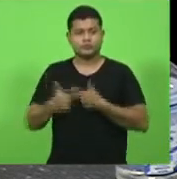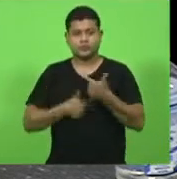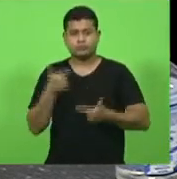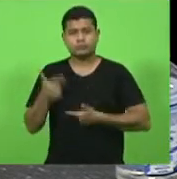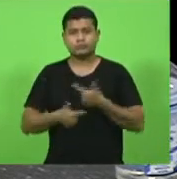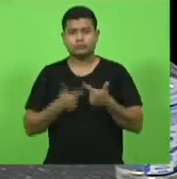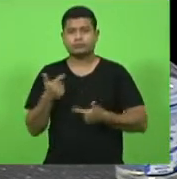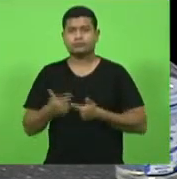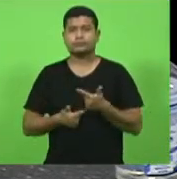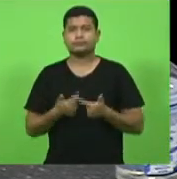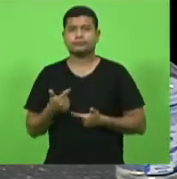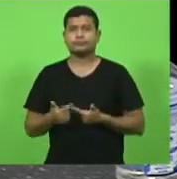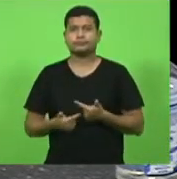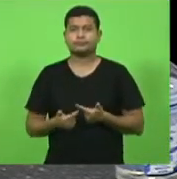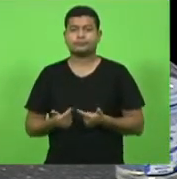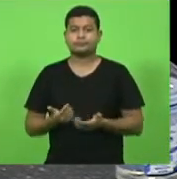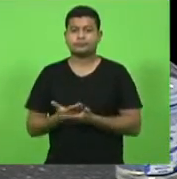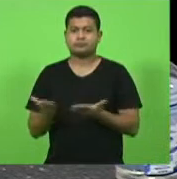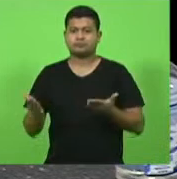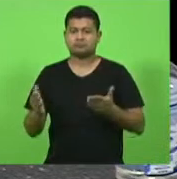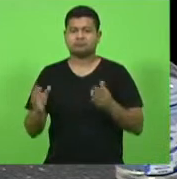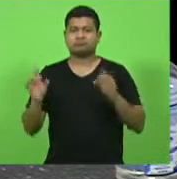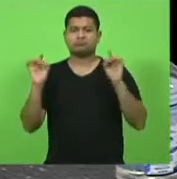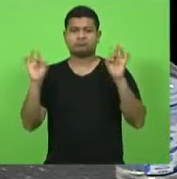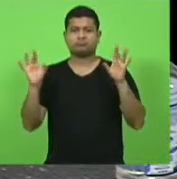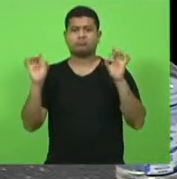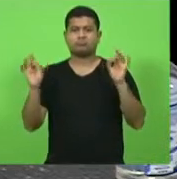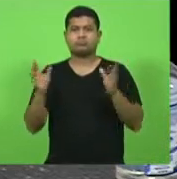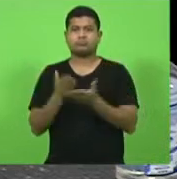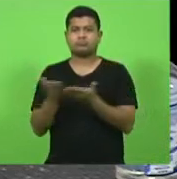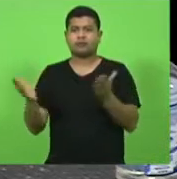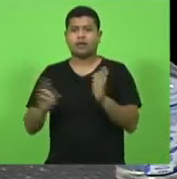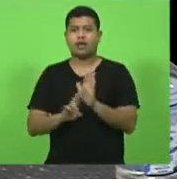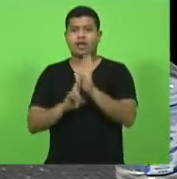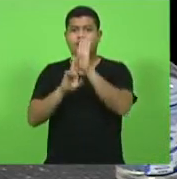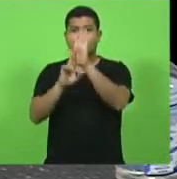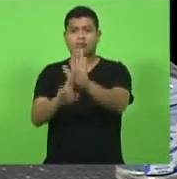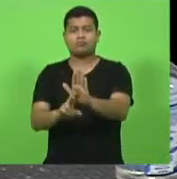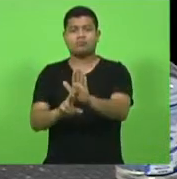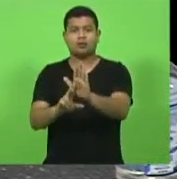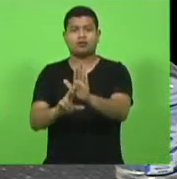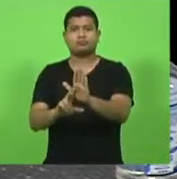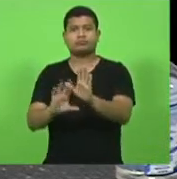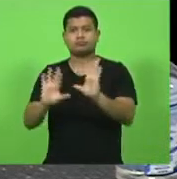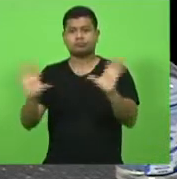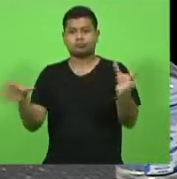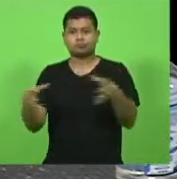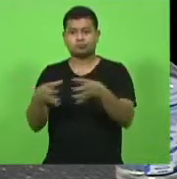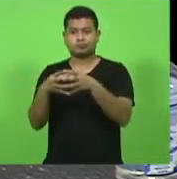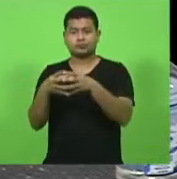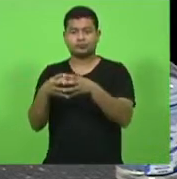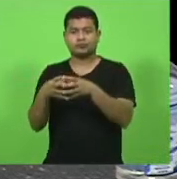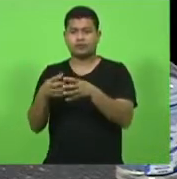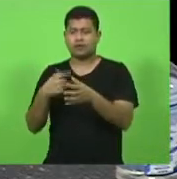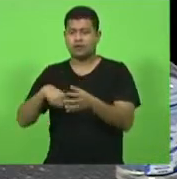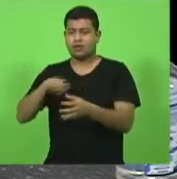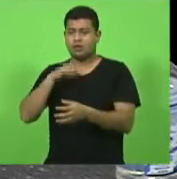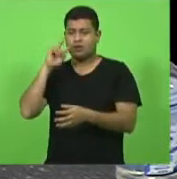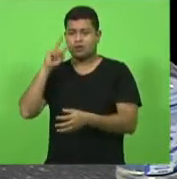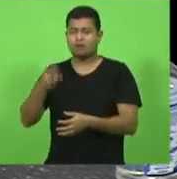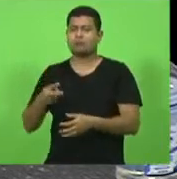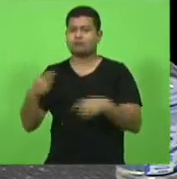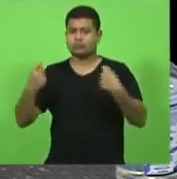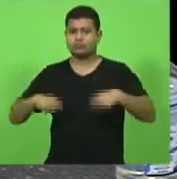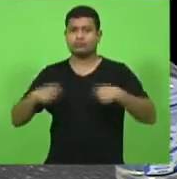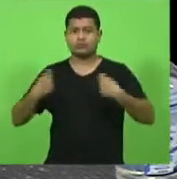digno de representar a unanimidade não há como não reconhecer quando falo de